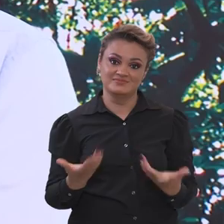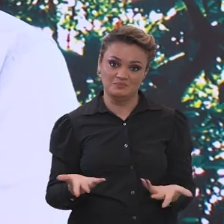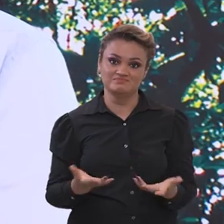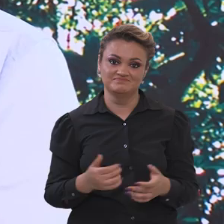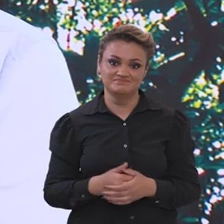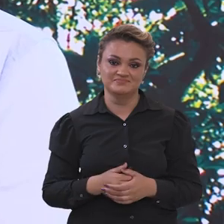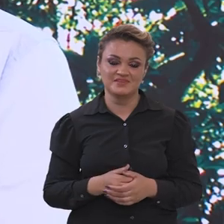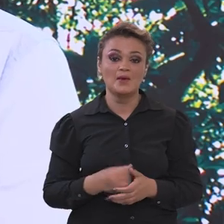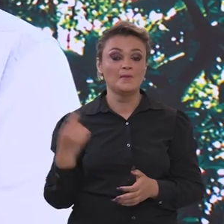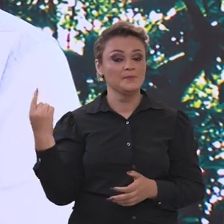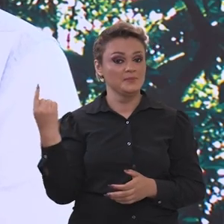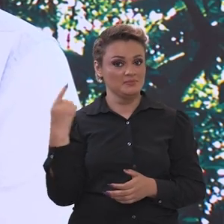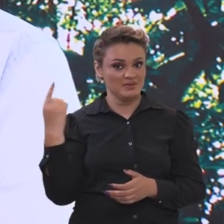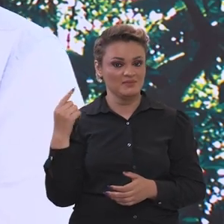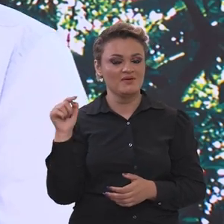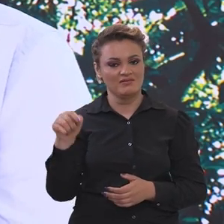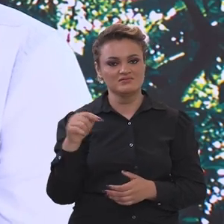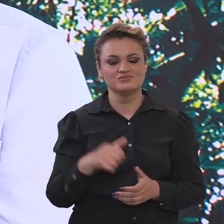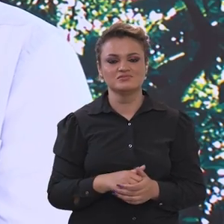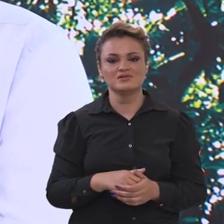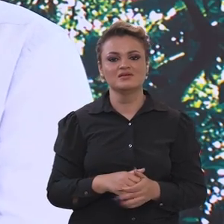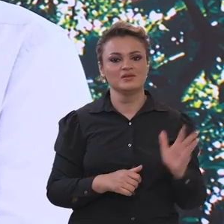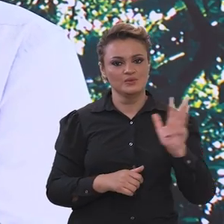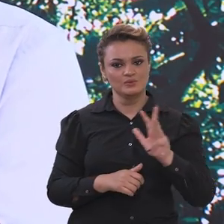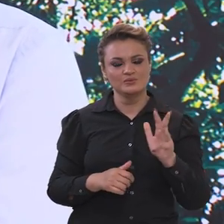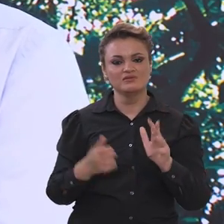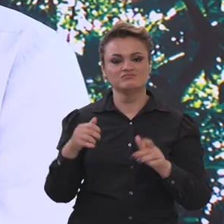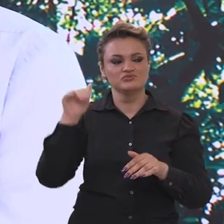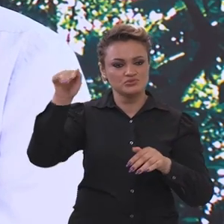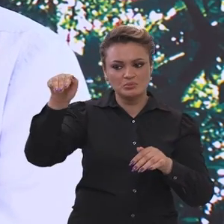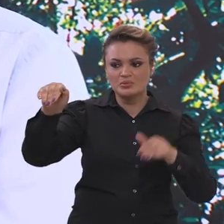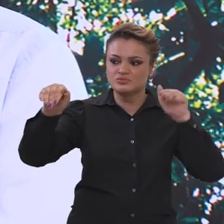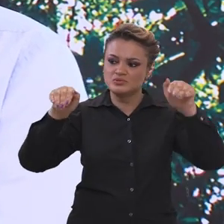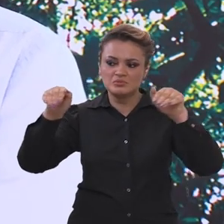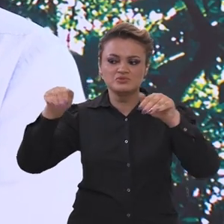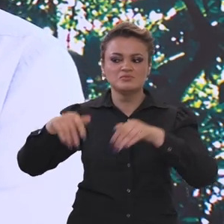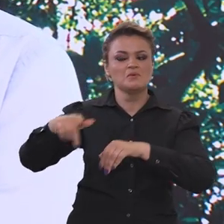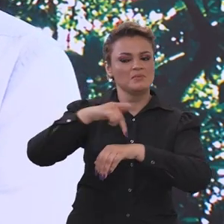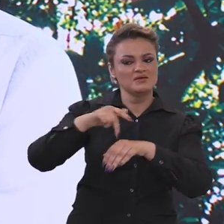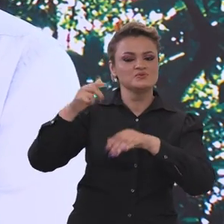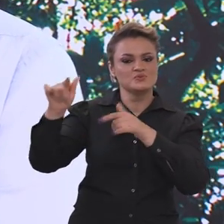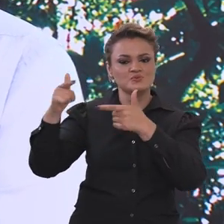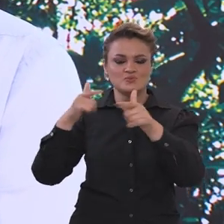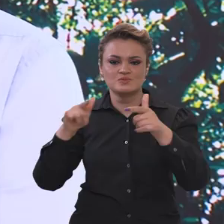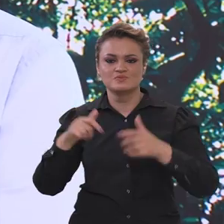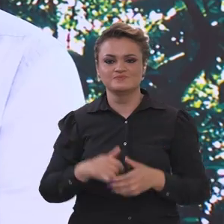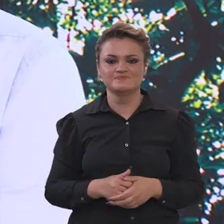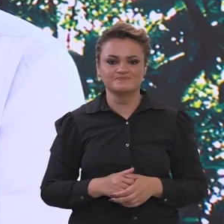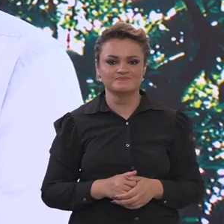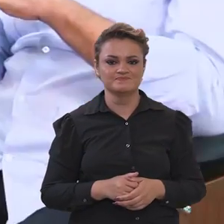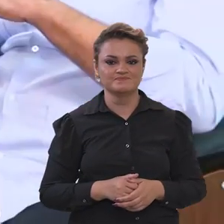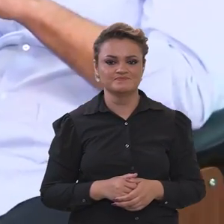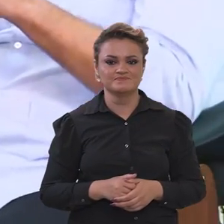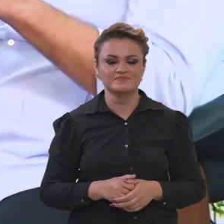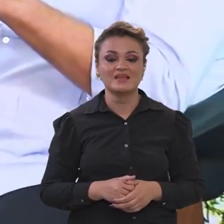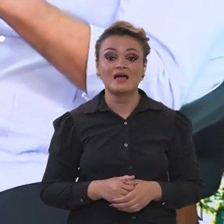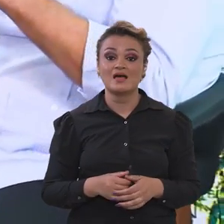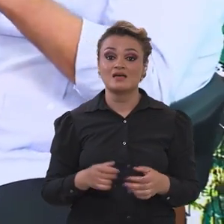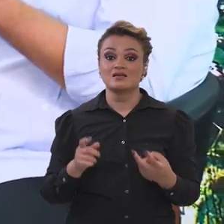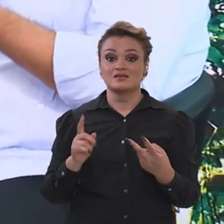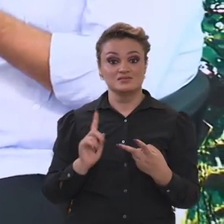planeta. Então, a primeira grande questão é essa do presidente Lula ter convocado a cúpula dos países amazônicos.